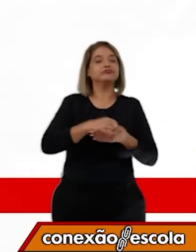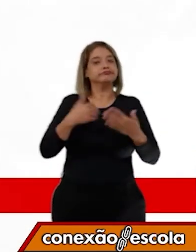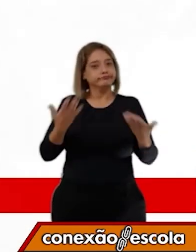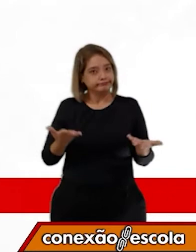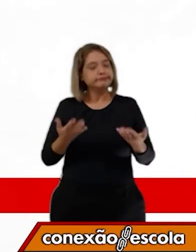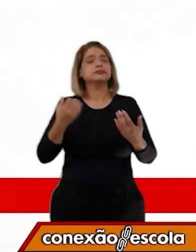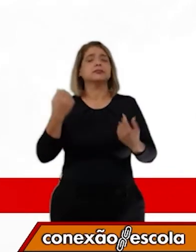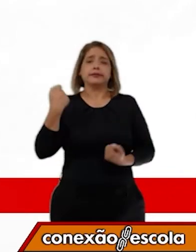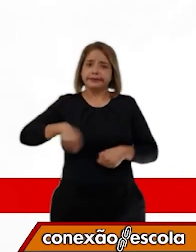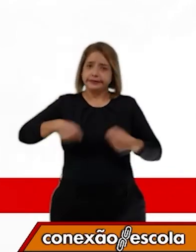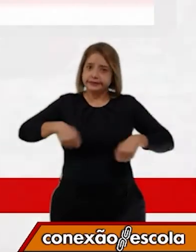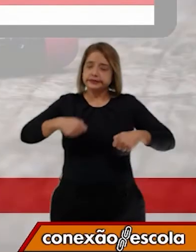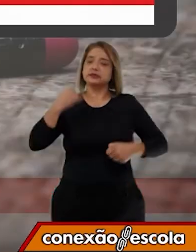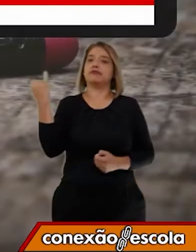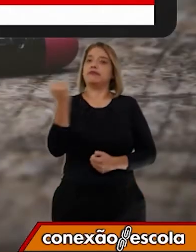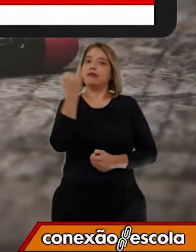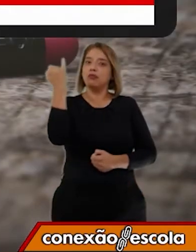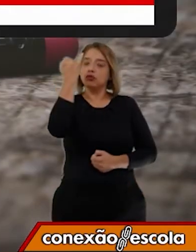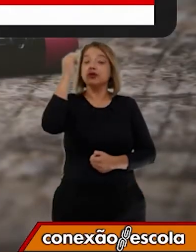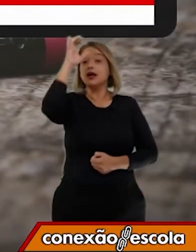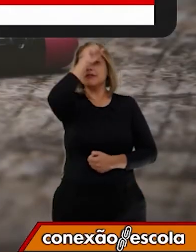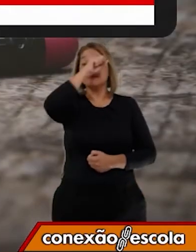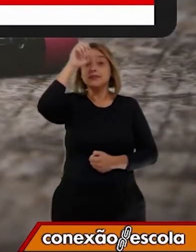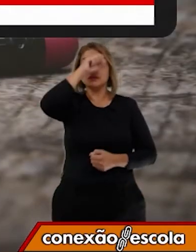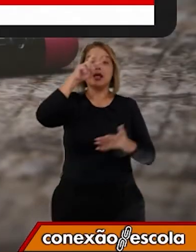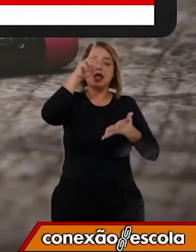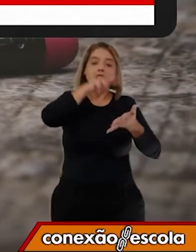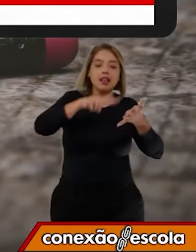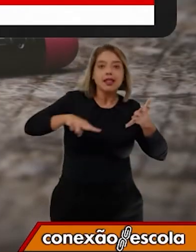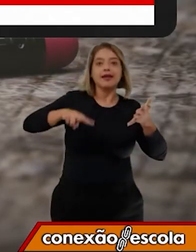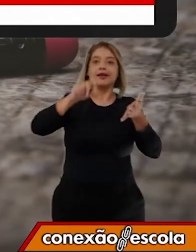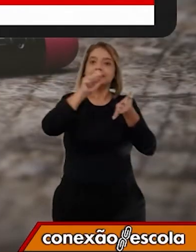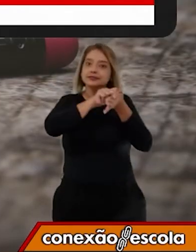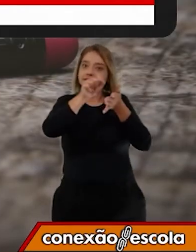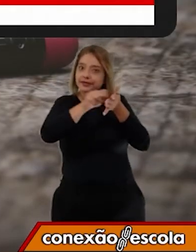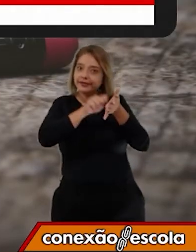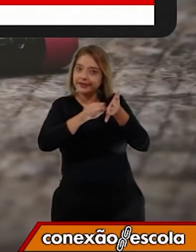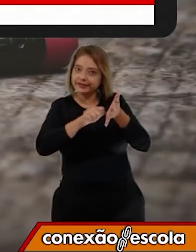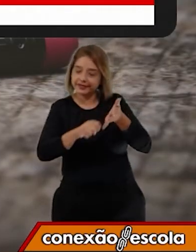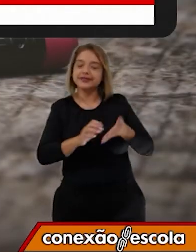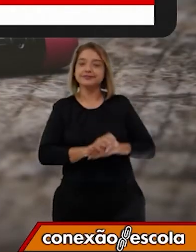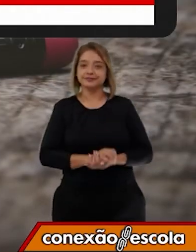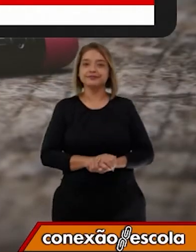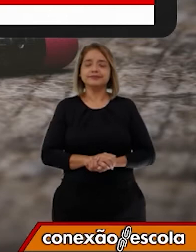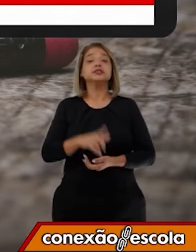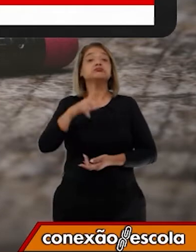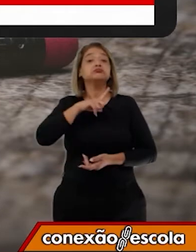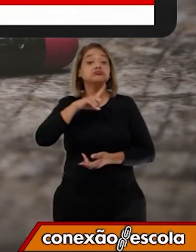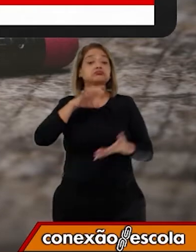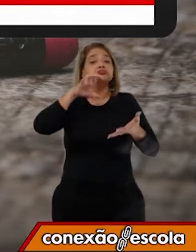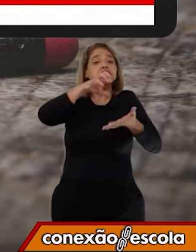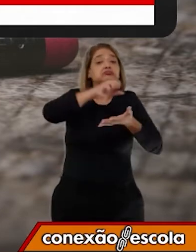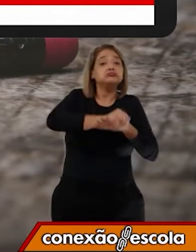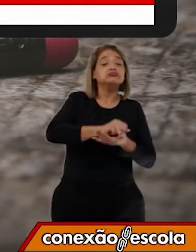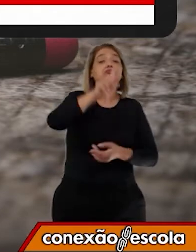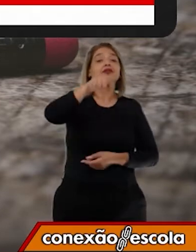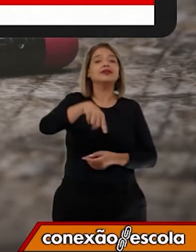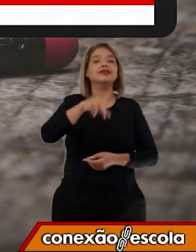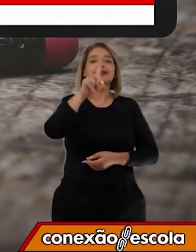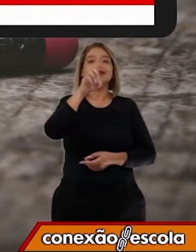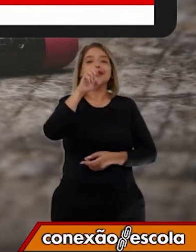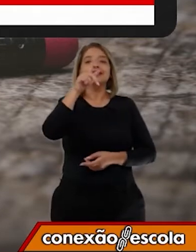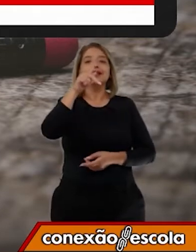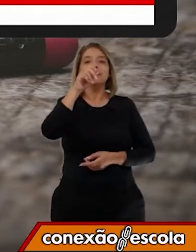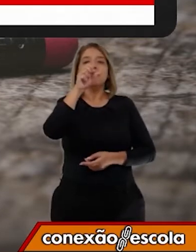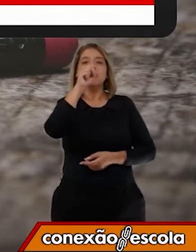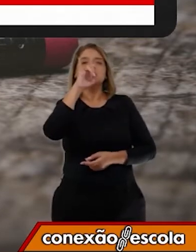isso é tão importante aprender a ler e escrever. Temos registros em depósitos, por exemplo,